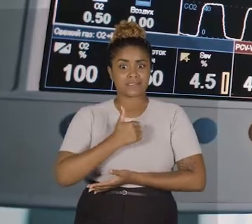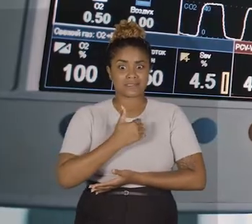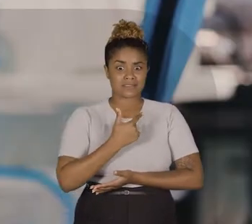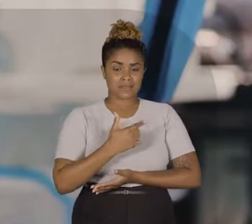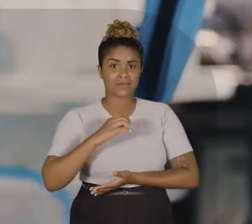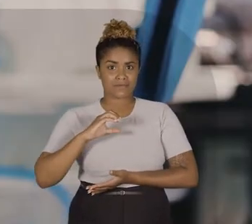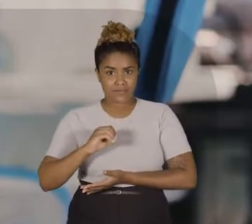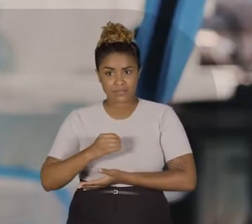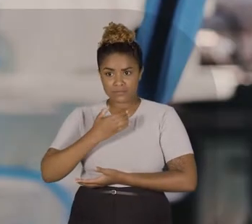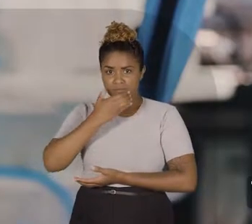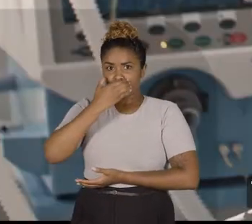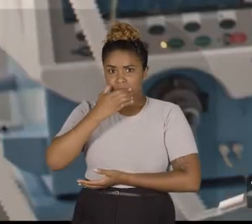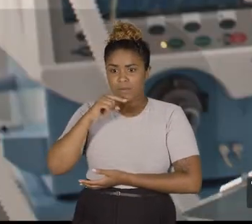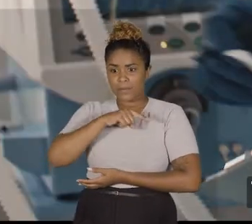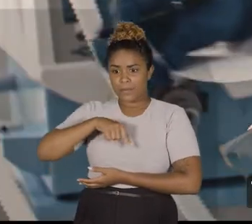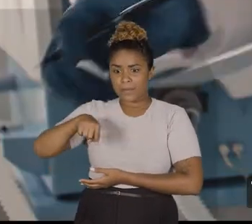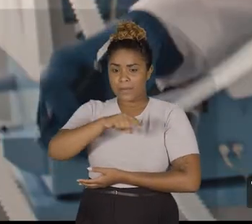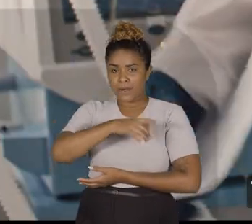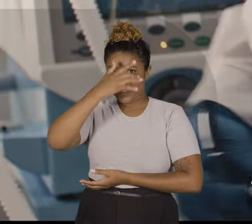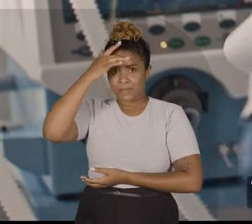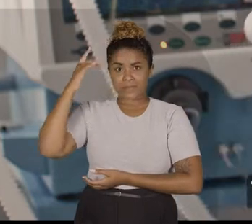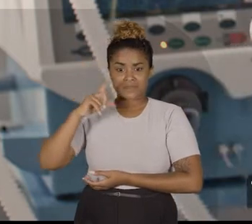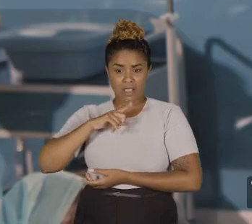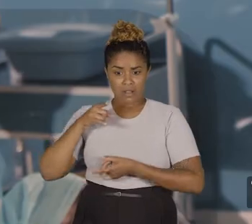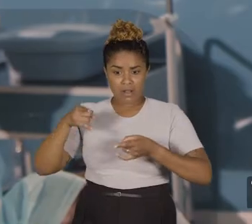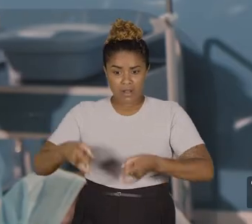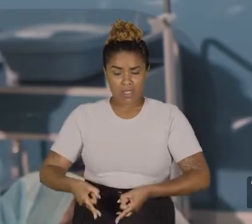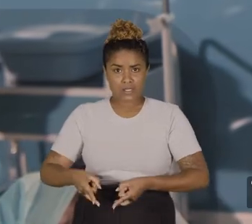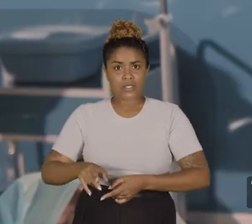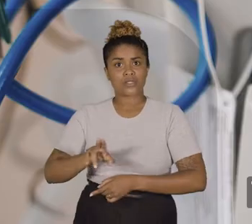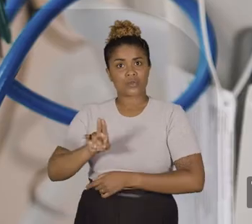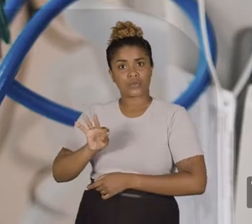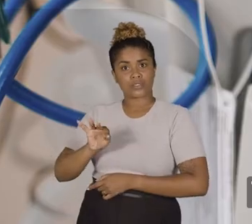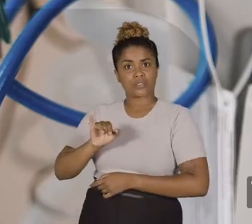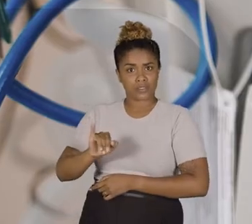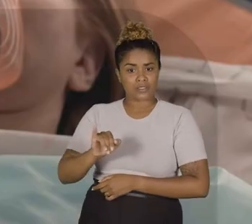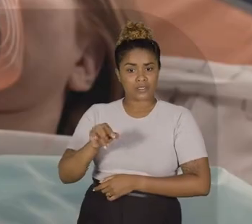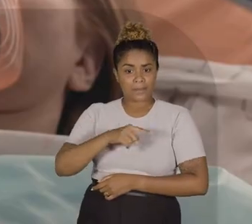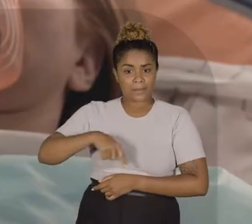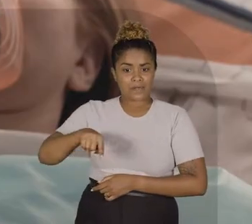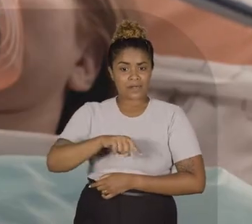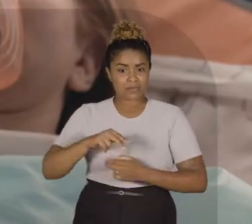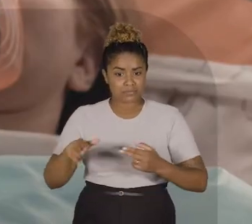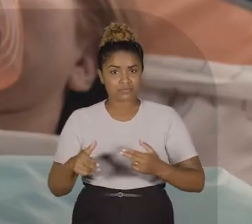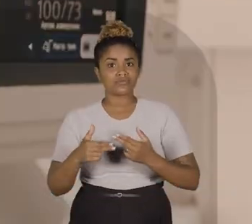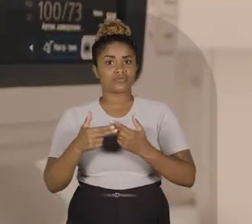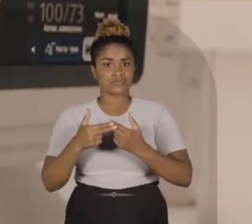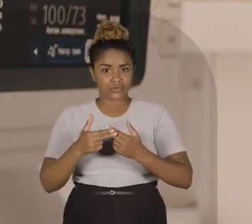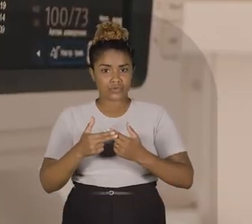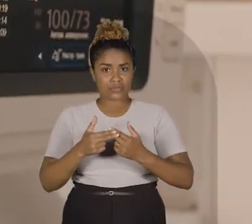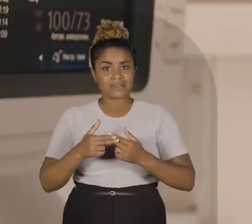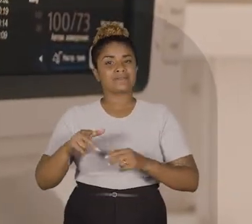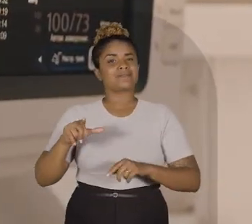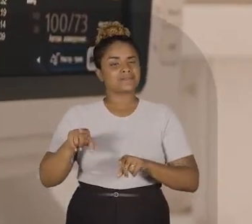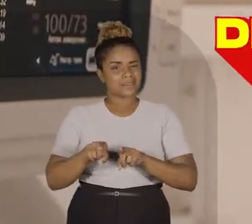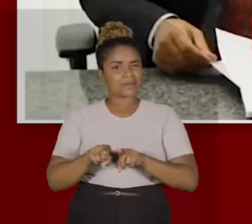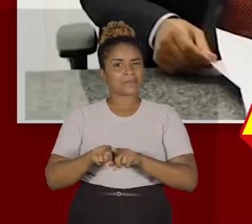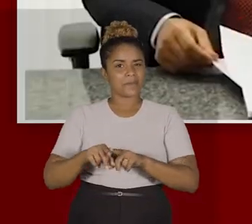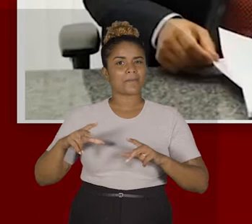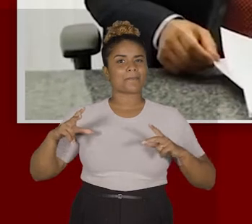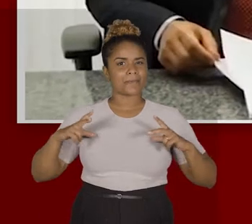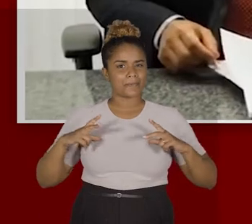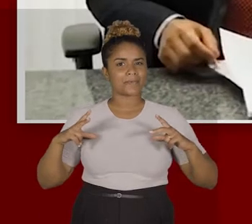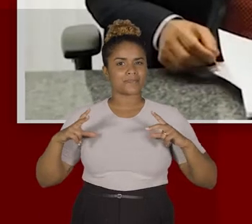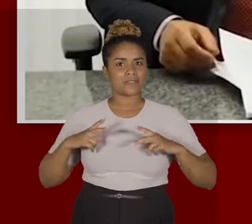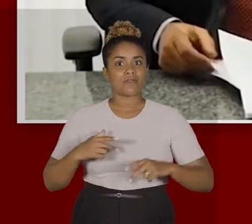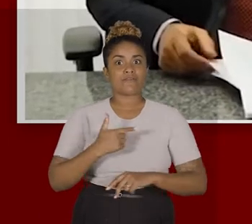respiradores para os sergipanos. Também garantiu leitos de UTIs para pacientes do SUS em hospitais privados. Destinou 25